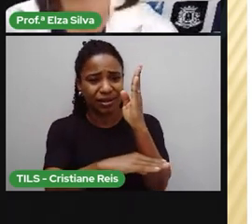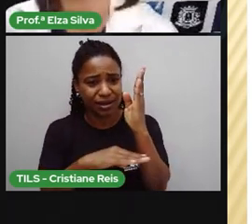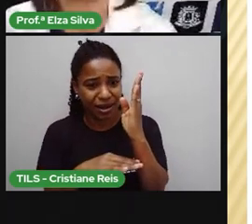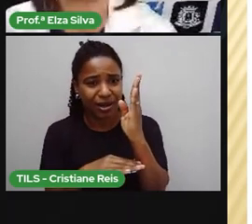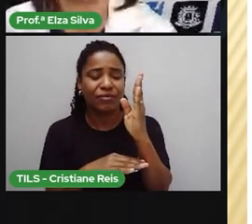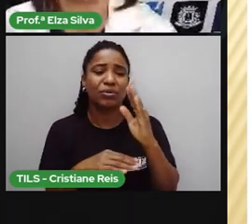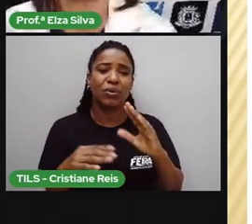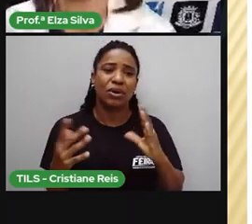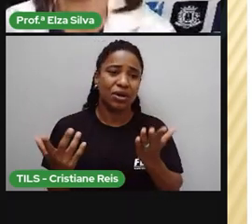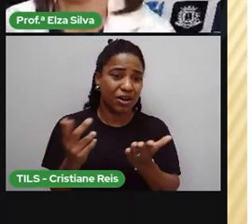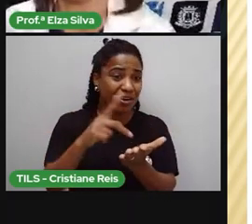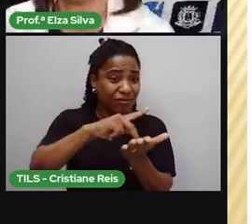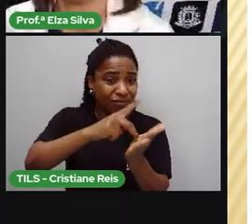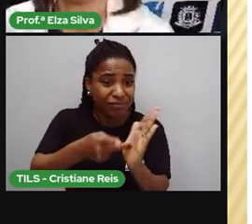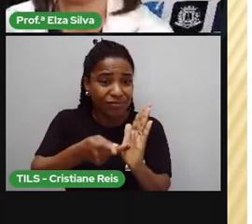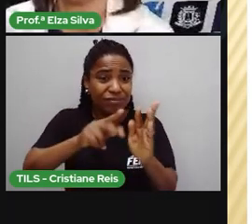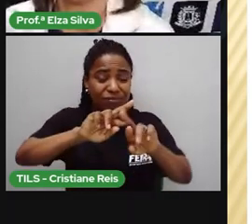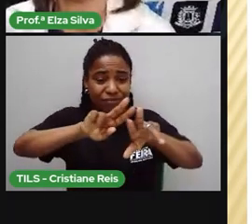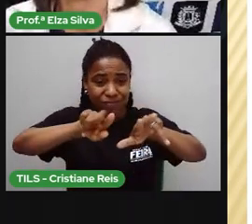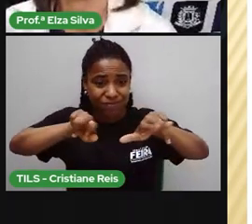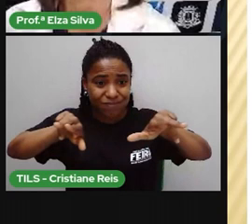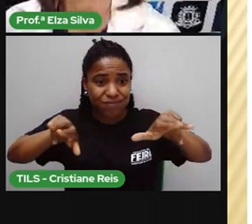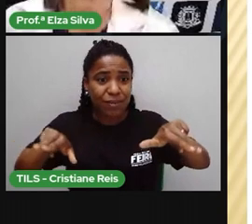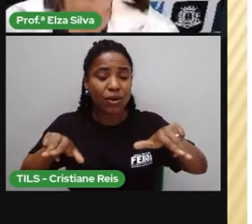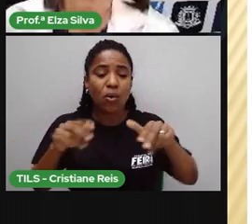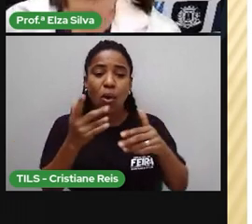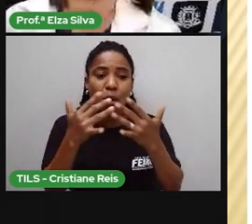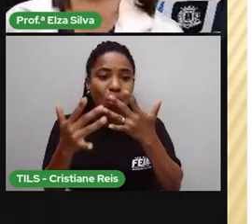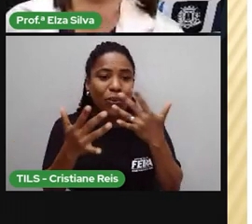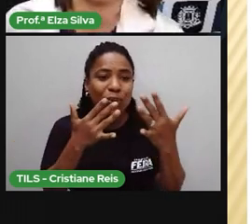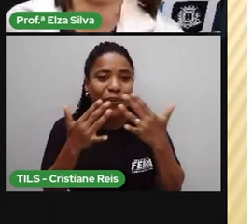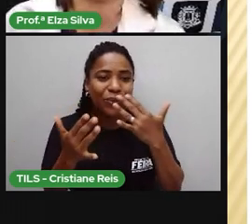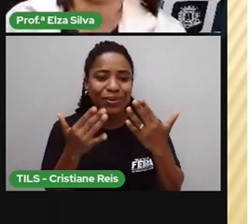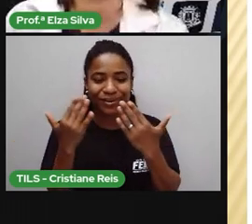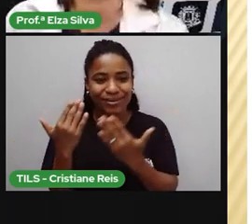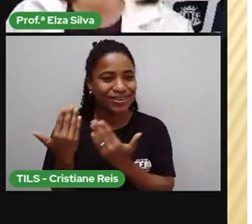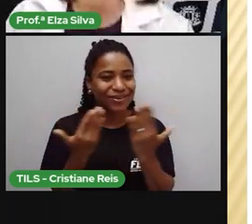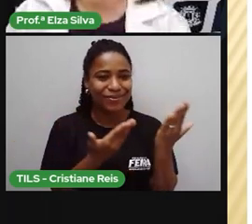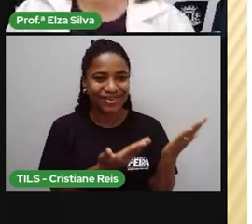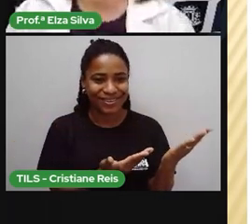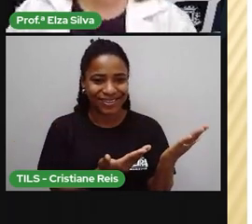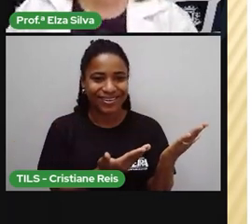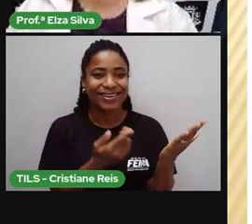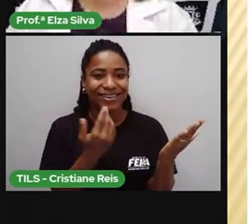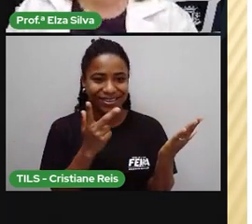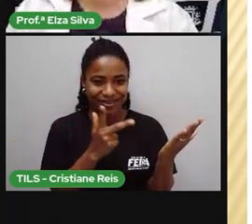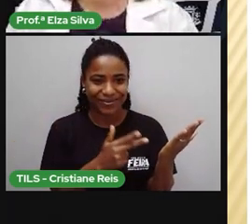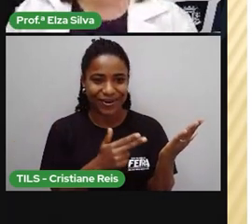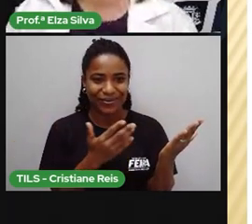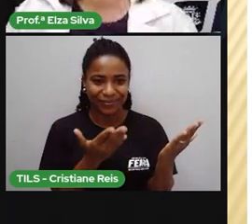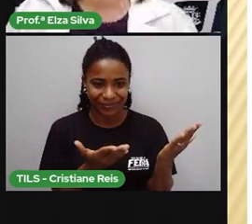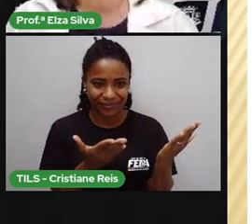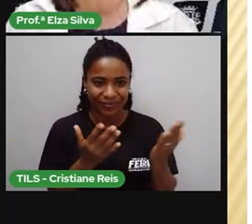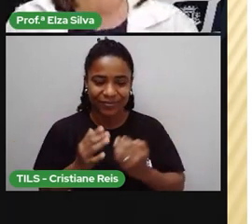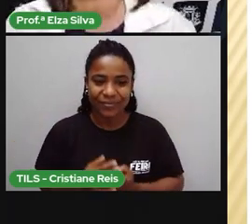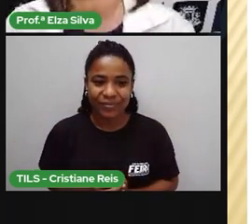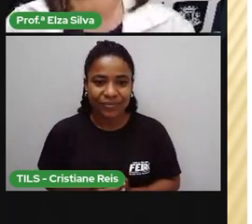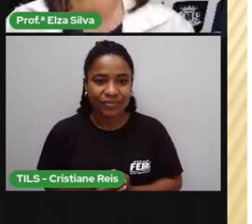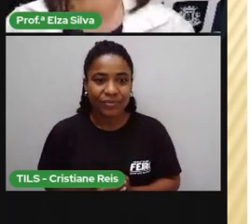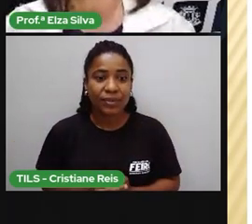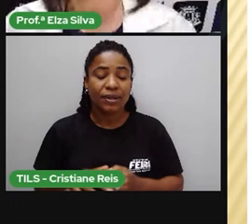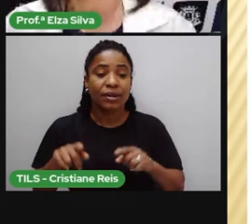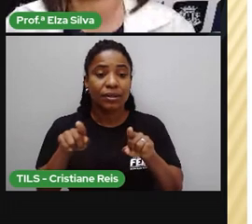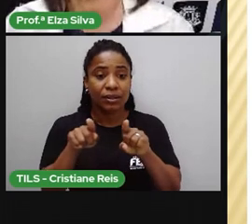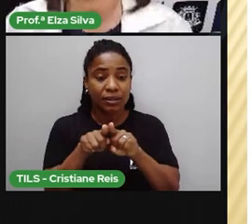formas geométricas, cores, como vocês podem comprovar no exemplo ao lado. E utiliza também